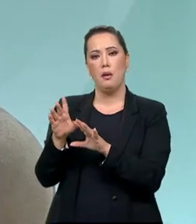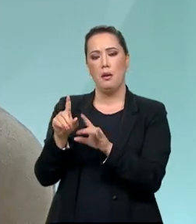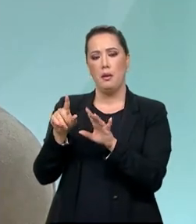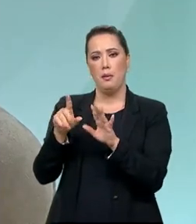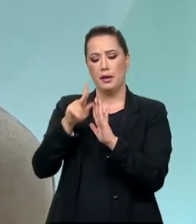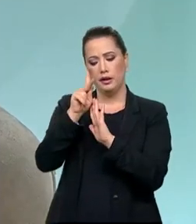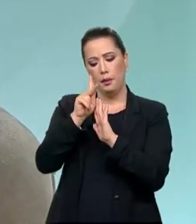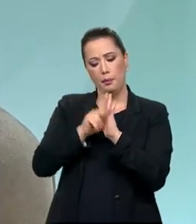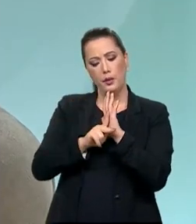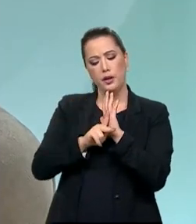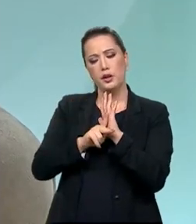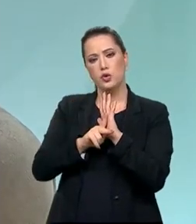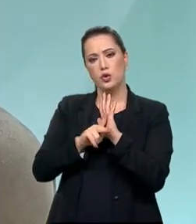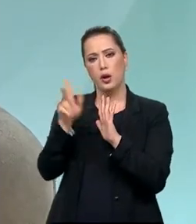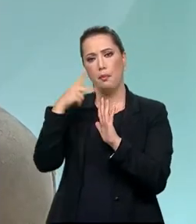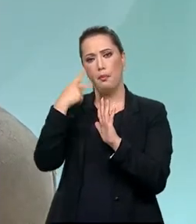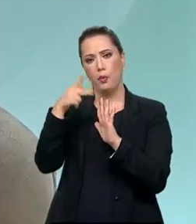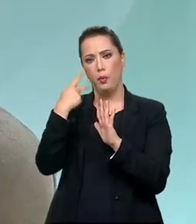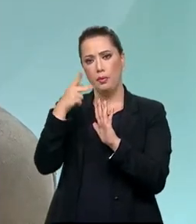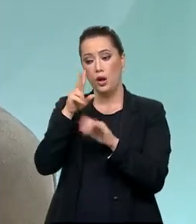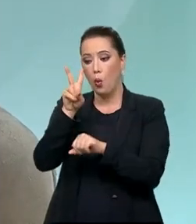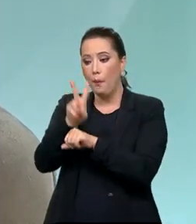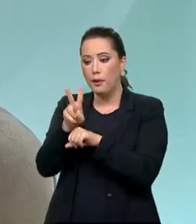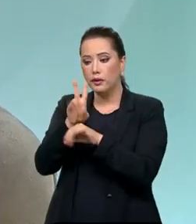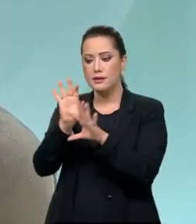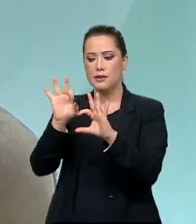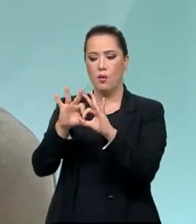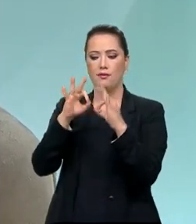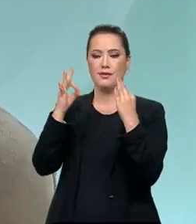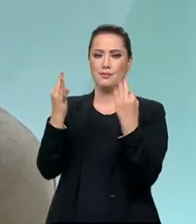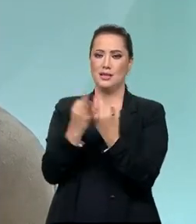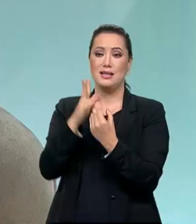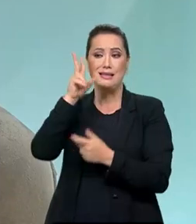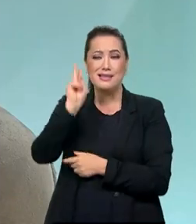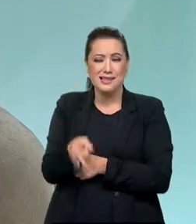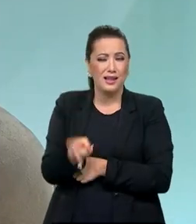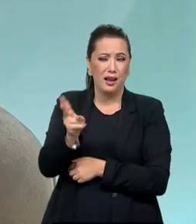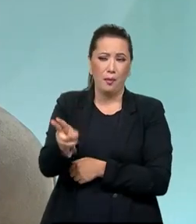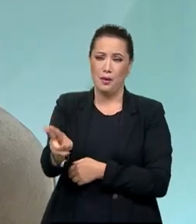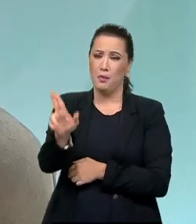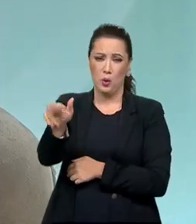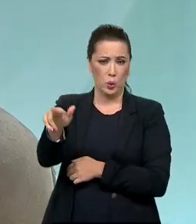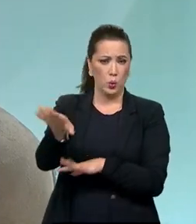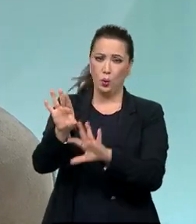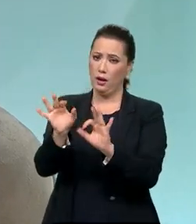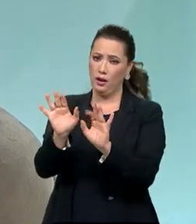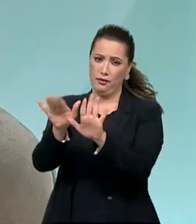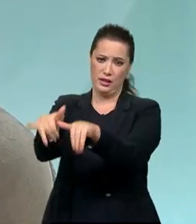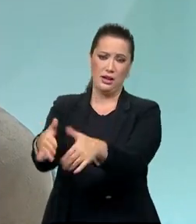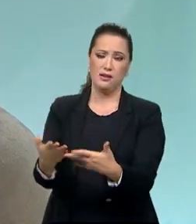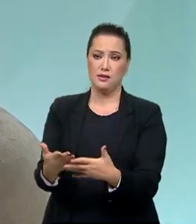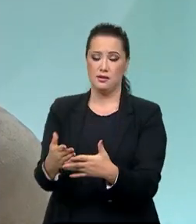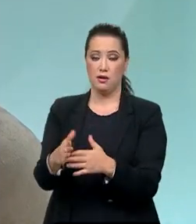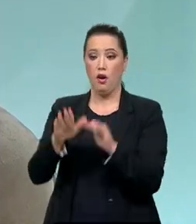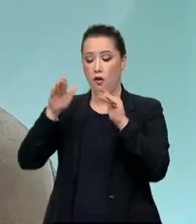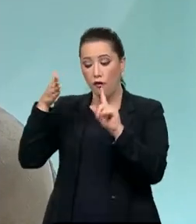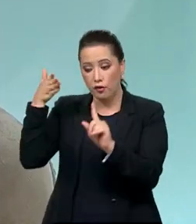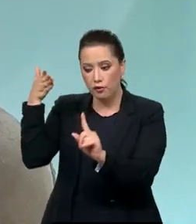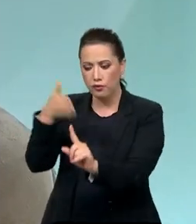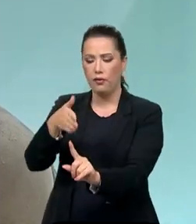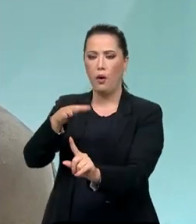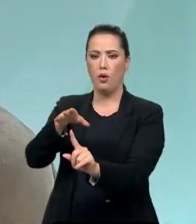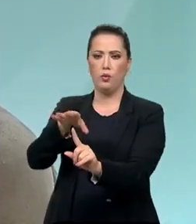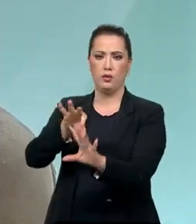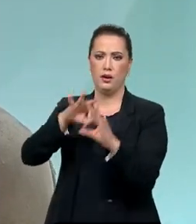nunca mais deixa de existir essa proteção aos vínculos familiares. E como nós estamos, é interessante também,